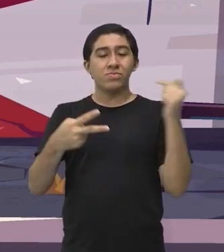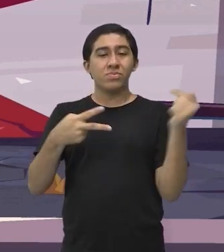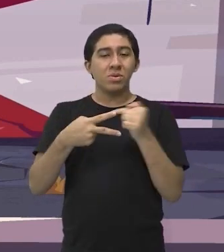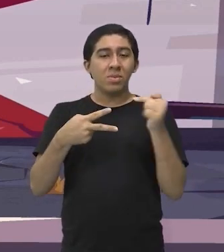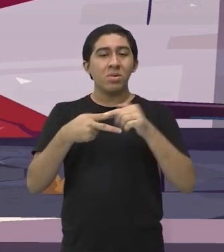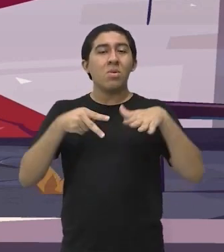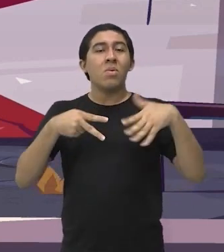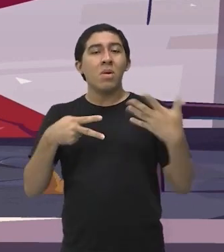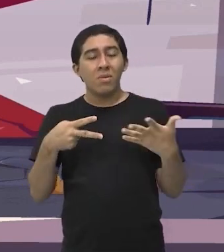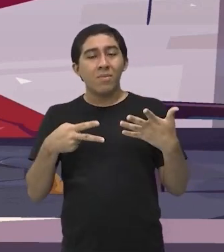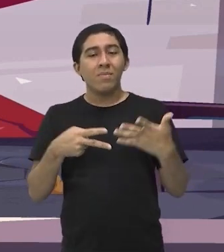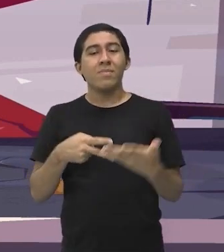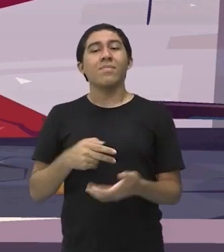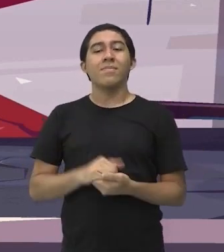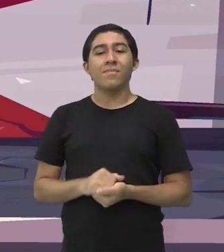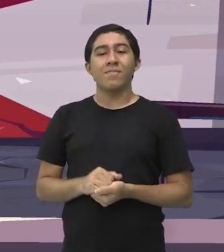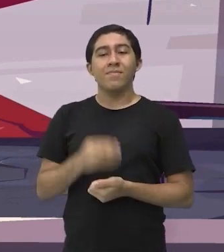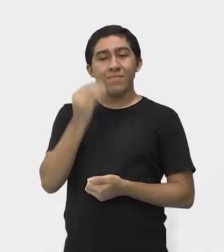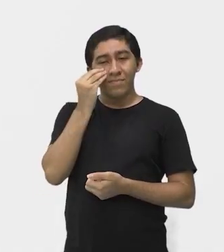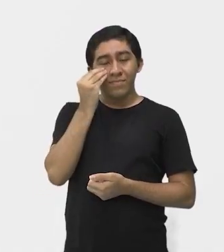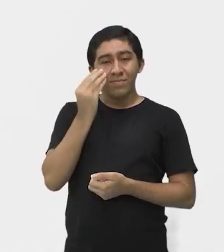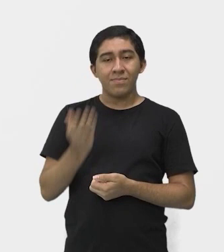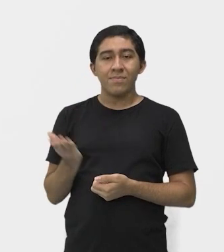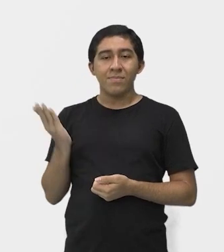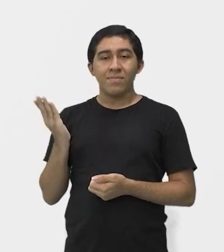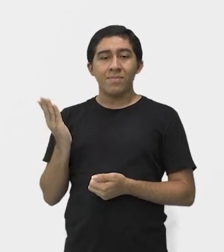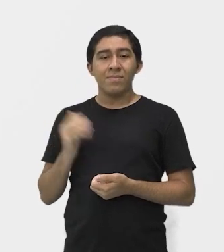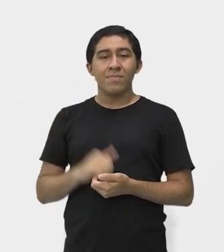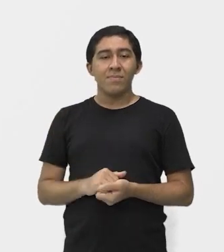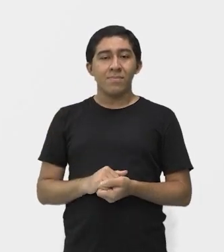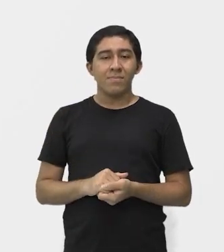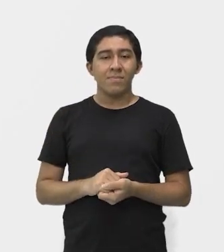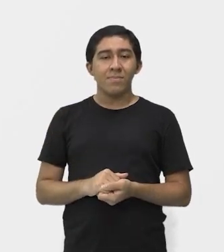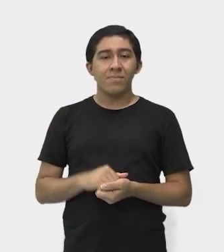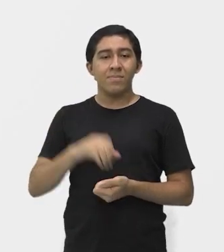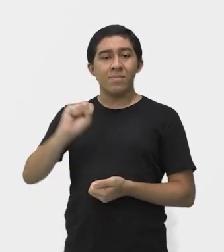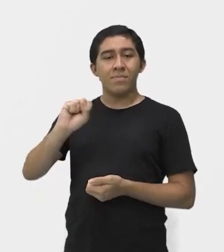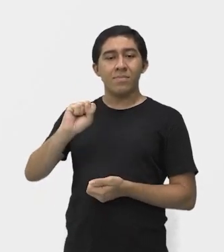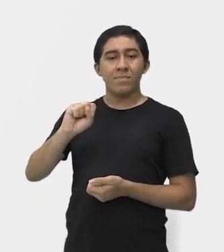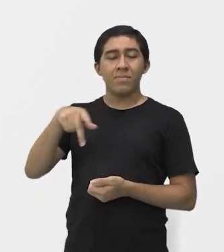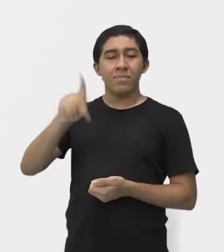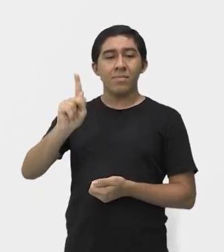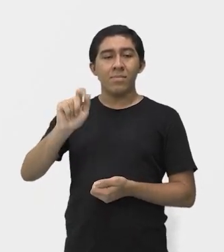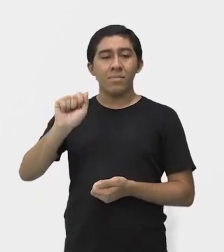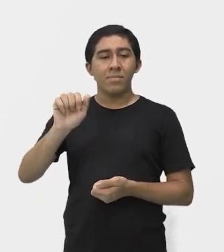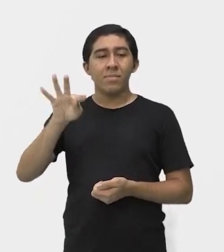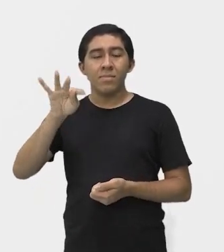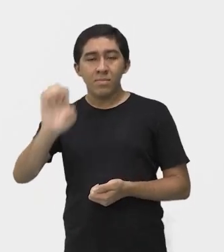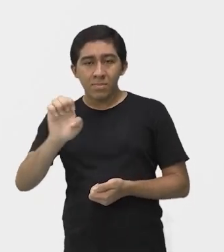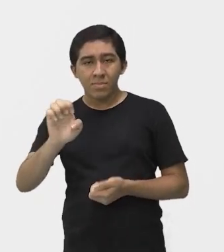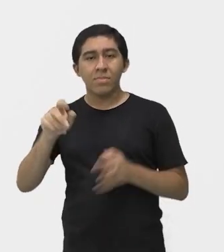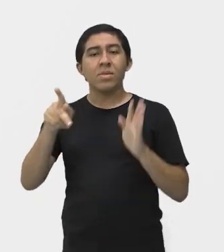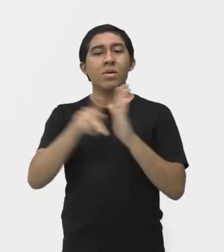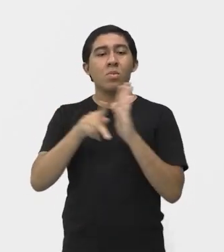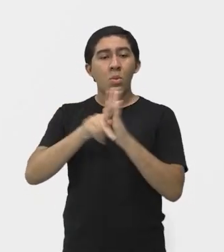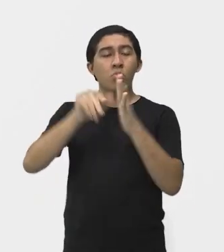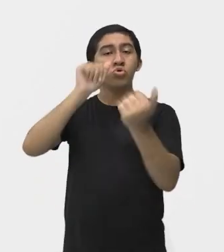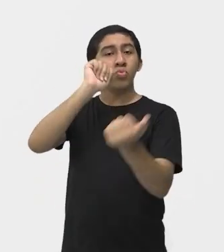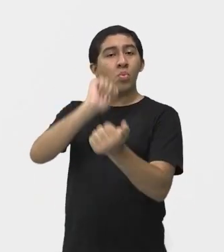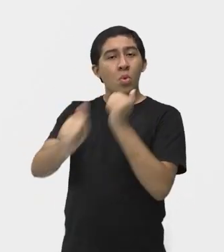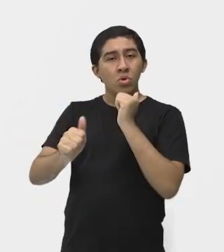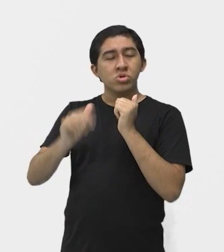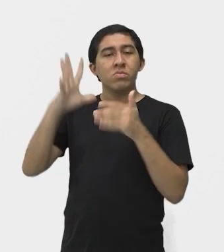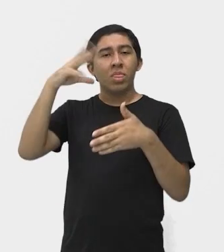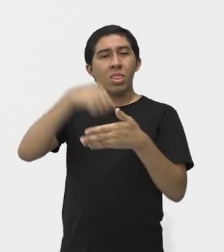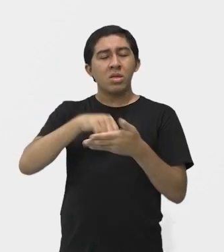primeiro deles foi esse que já aparece aqui pra gente, olha só, o skate. O skate, ele é um esporte realizado em uma